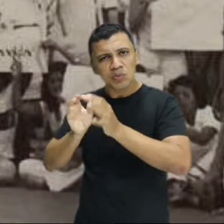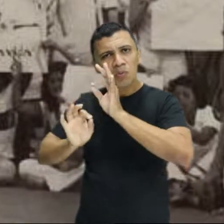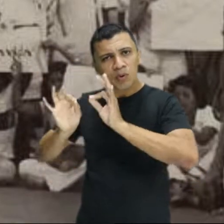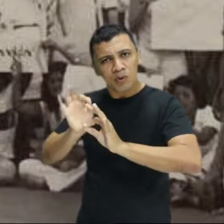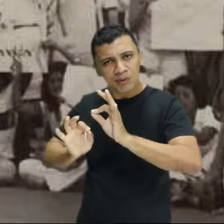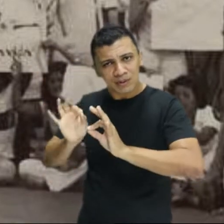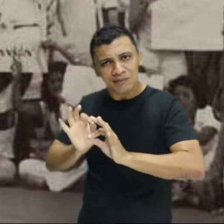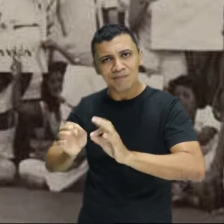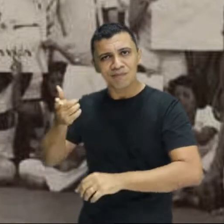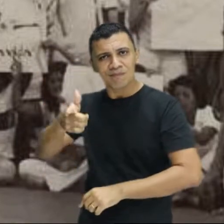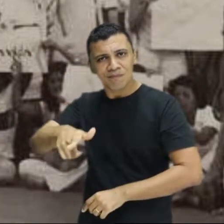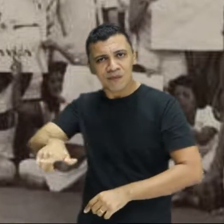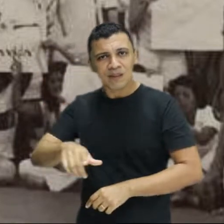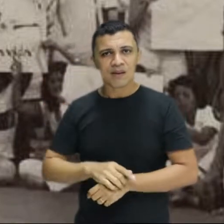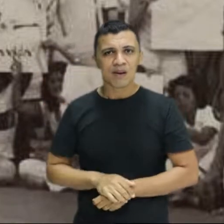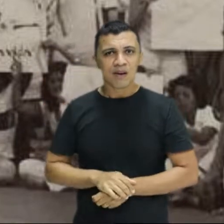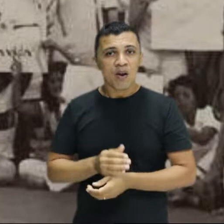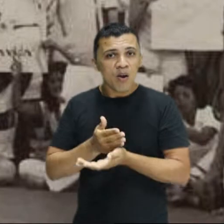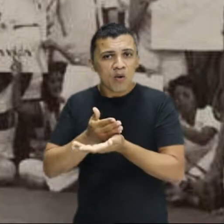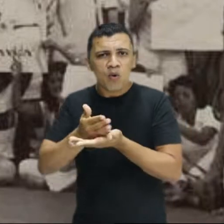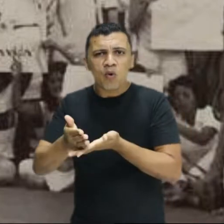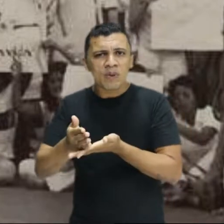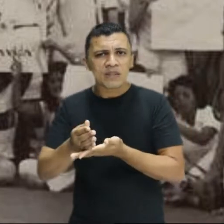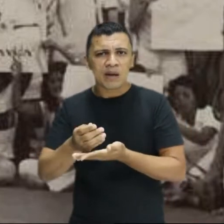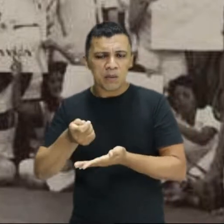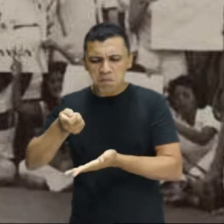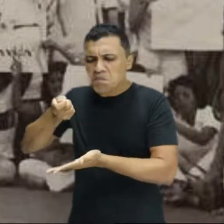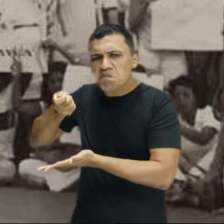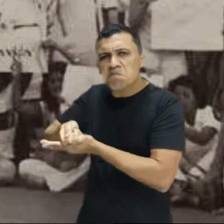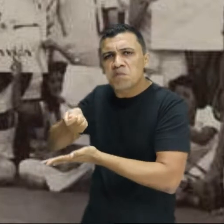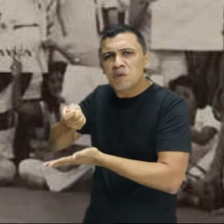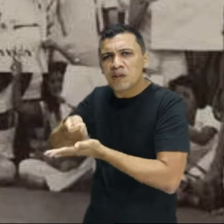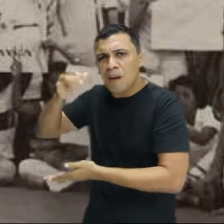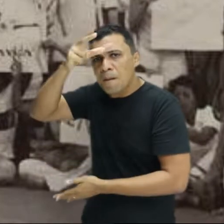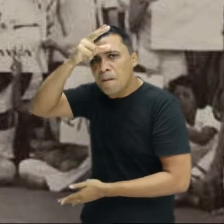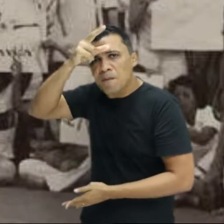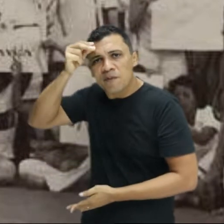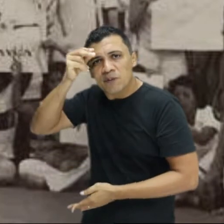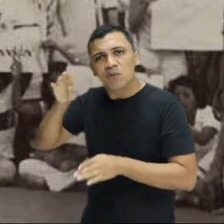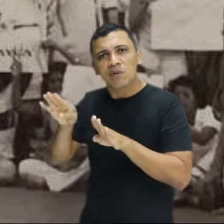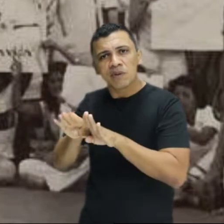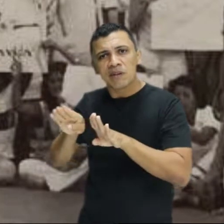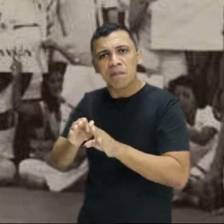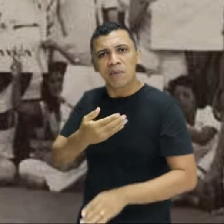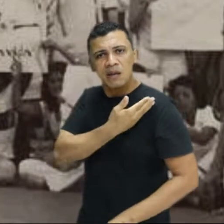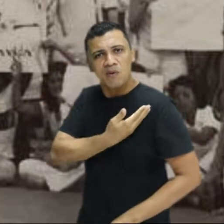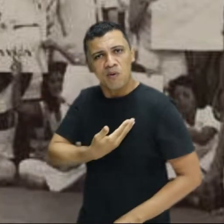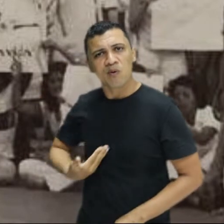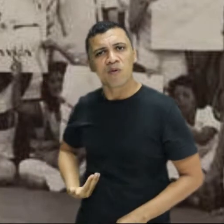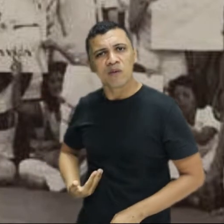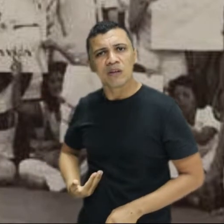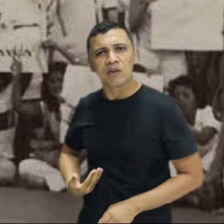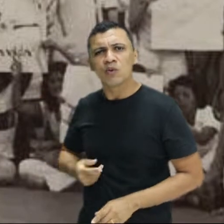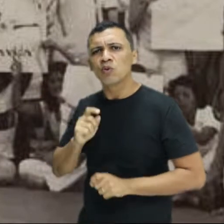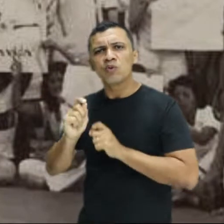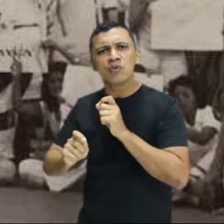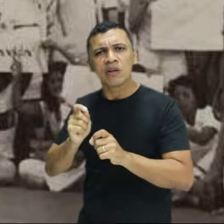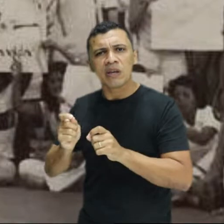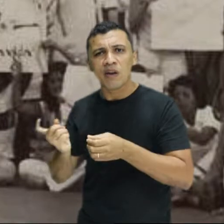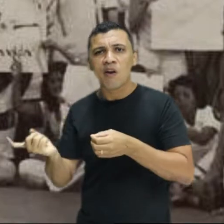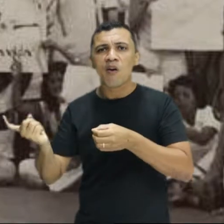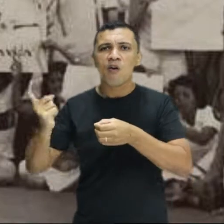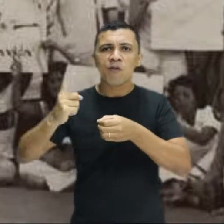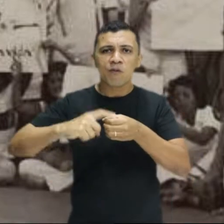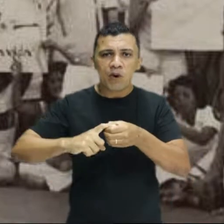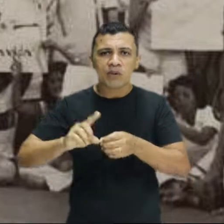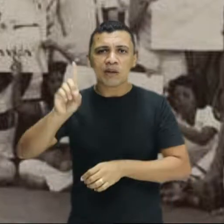e começaram a tentar pressionar tanto a Prefeitura quanto o Governo do Estado a voltar a garantir